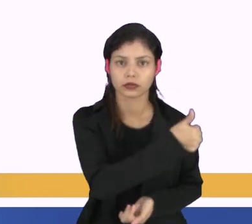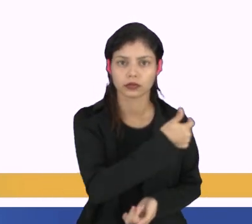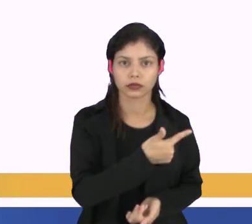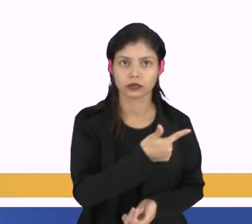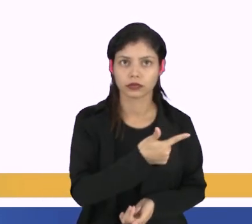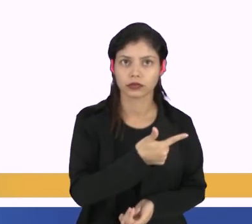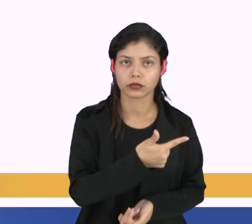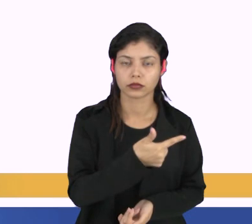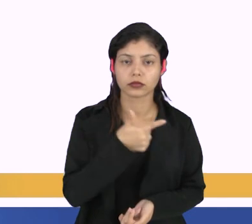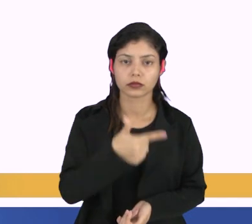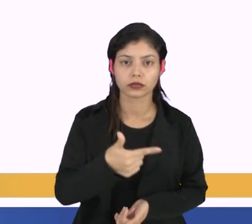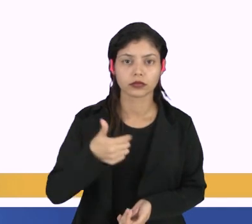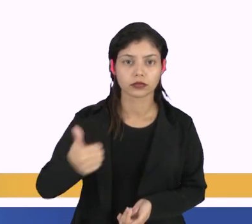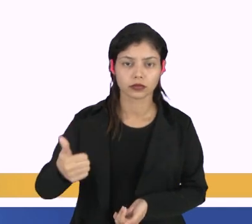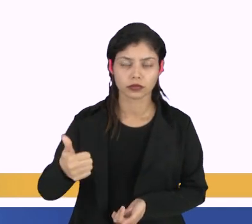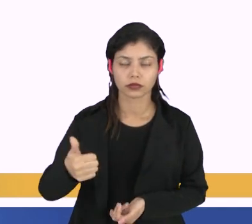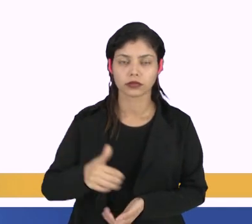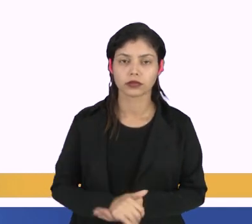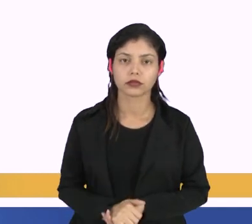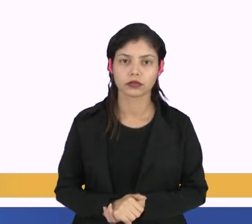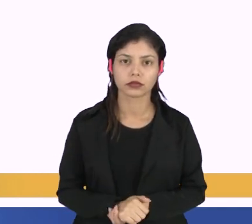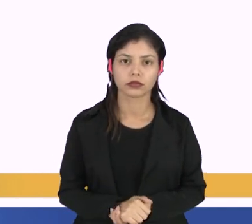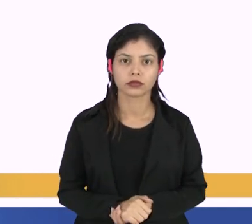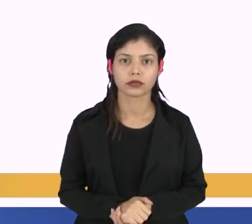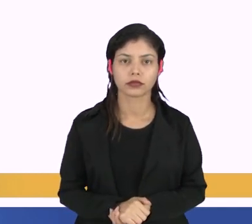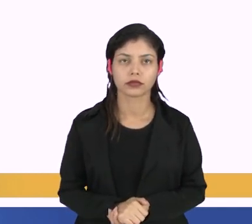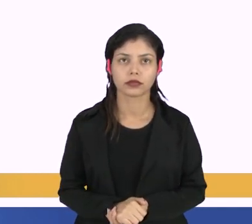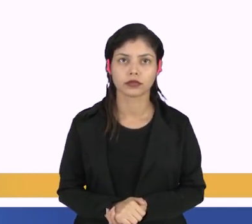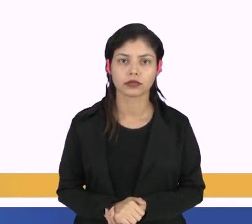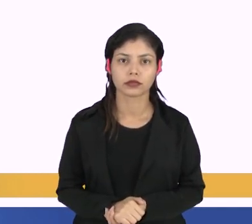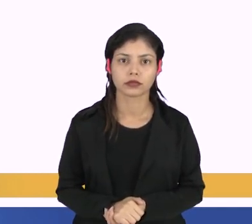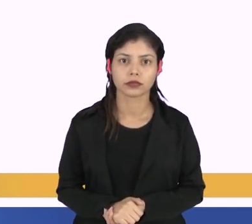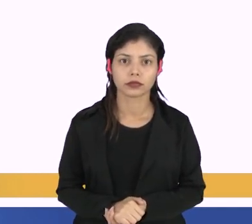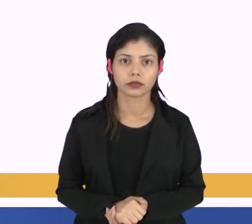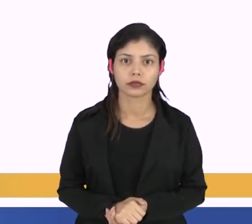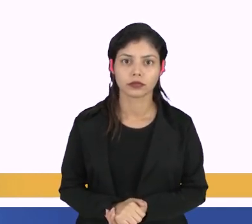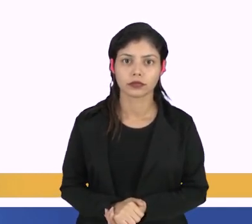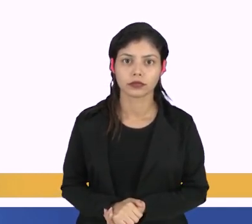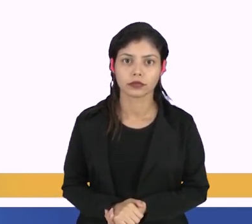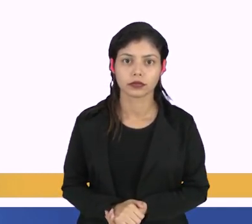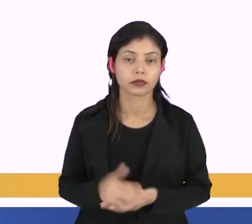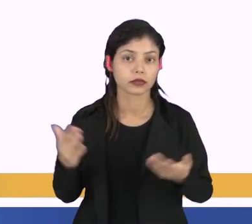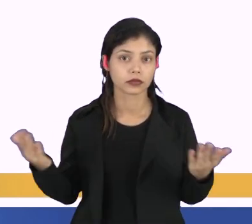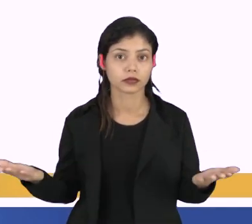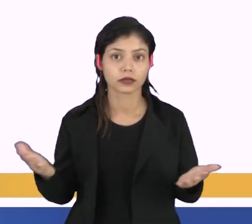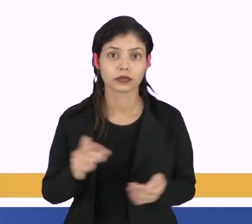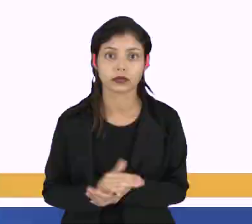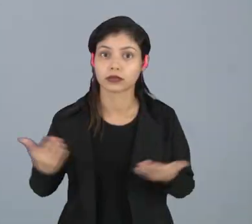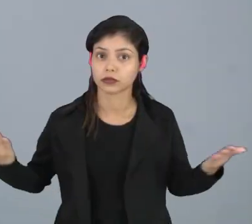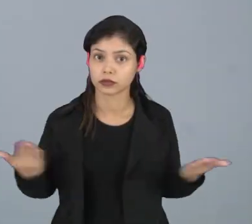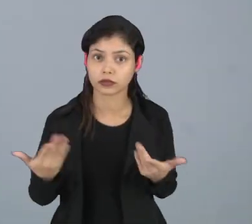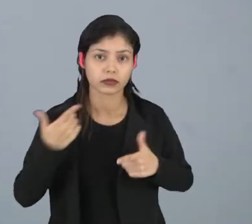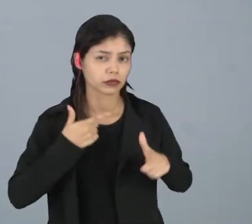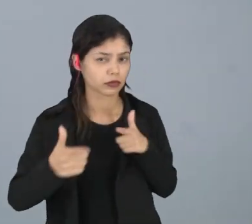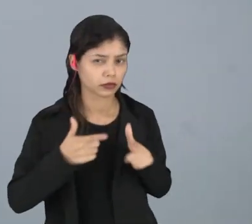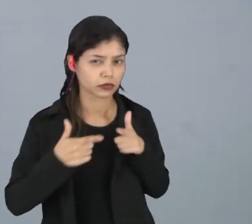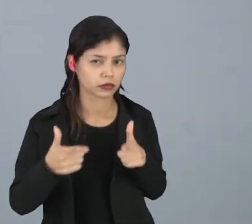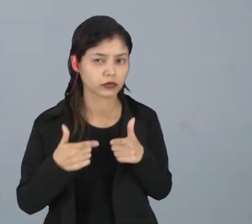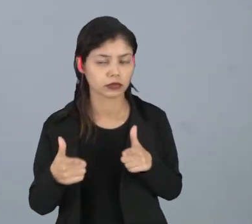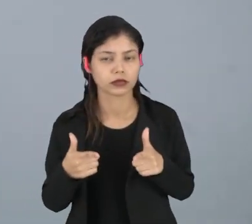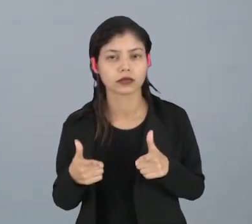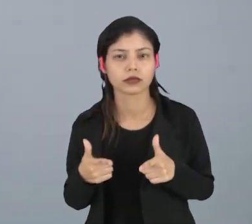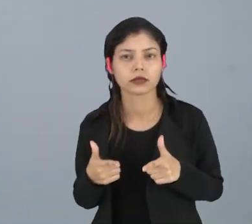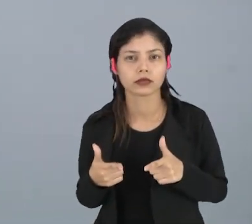segunda linha nós vamos ter o 12 e o 21. Tudo bem? Gente, hoje nós trabalhamos